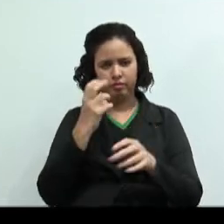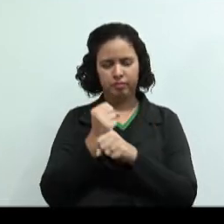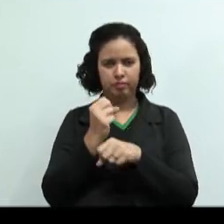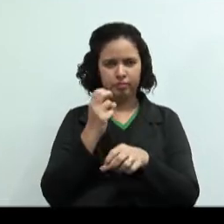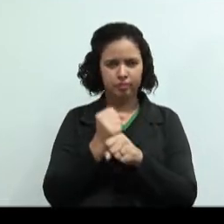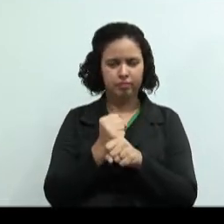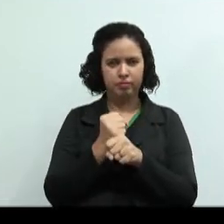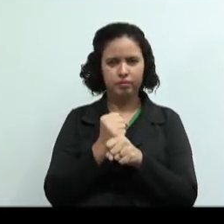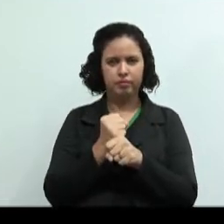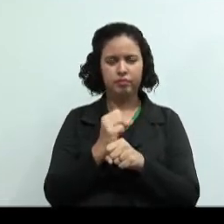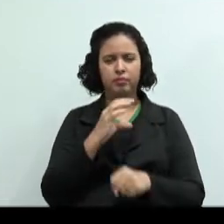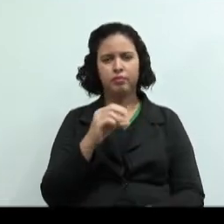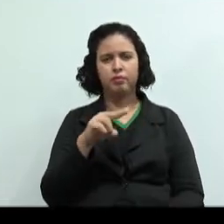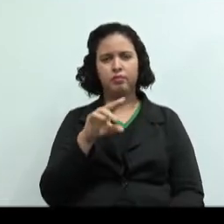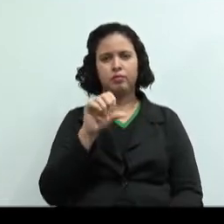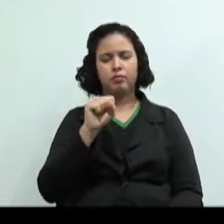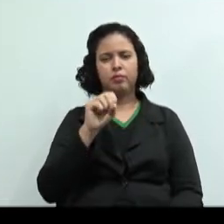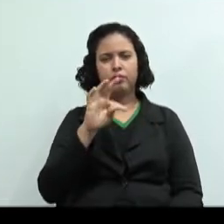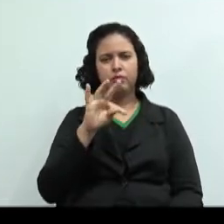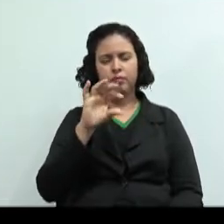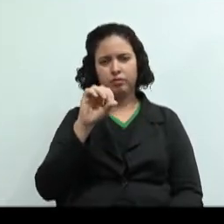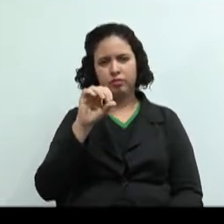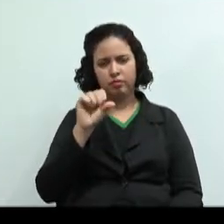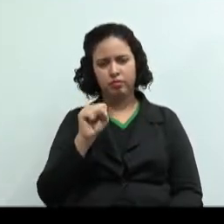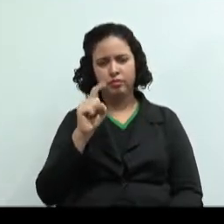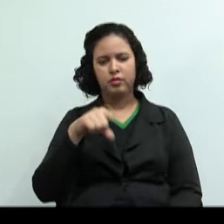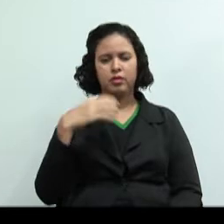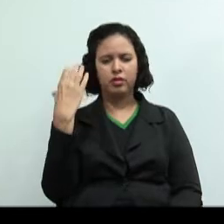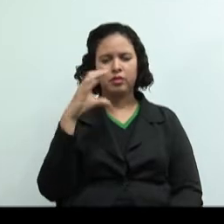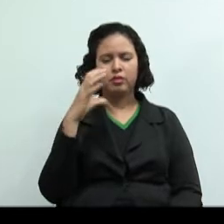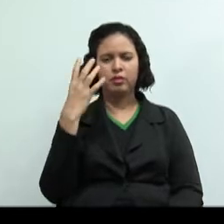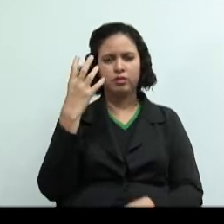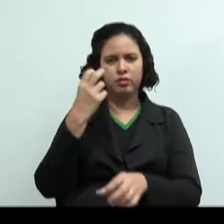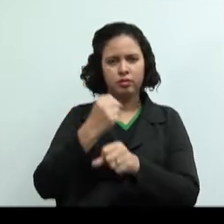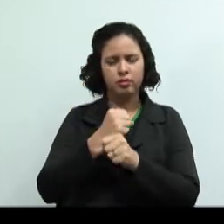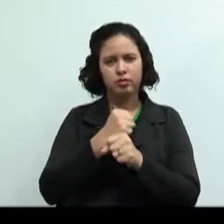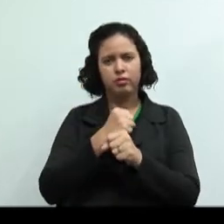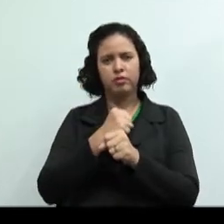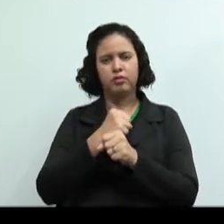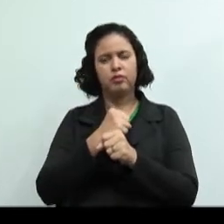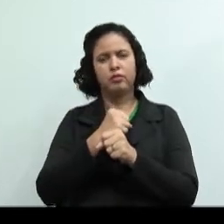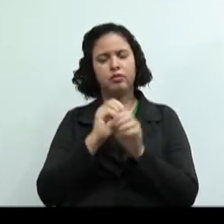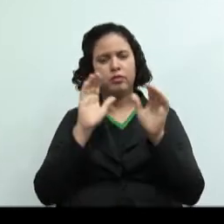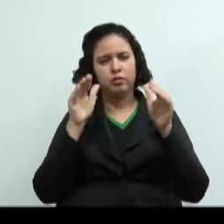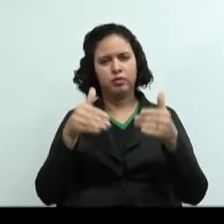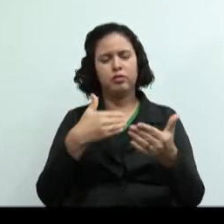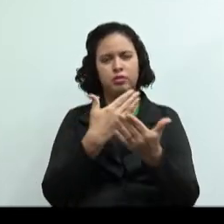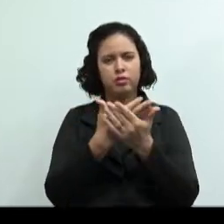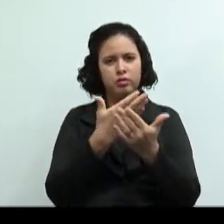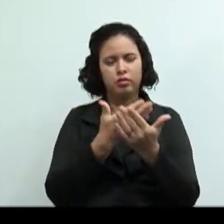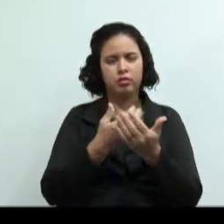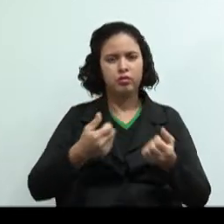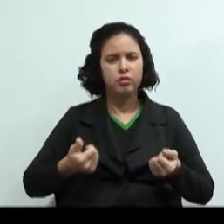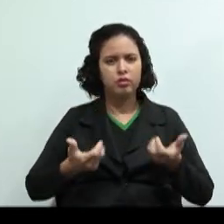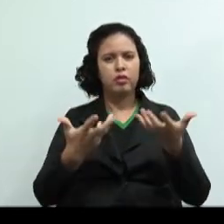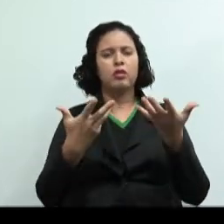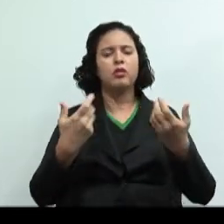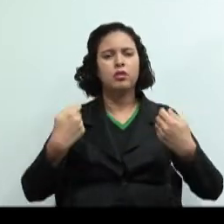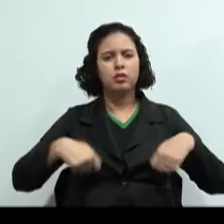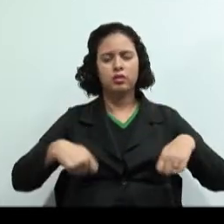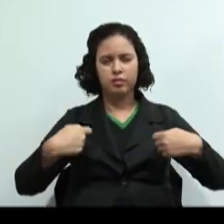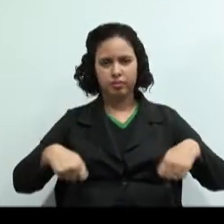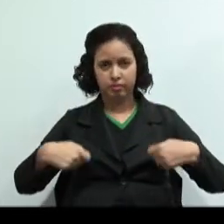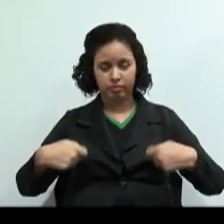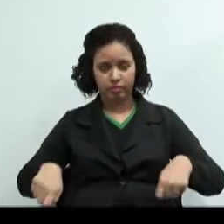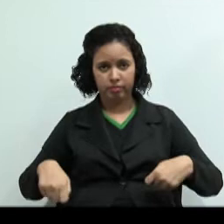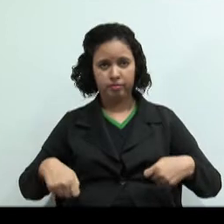custos é a parte da ciência contábil que se dedica ao estudo dos gastos necessários